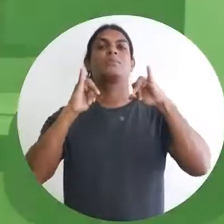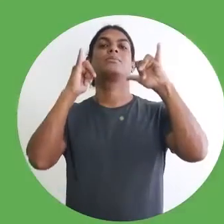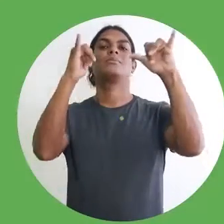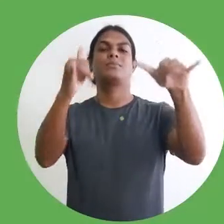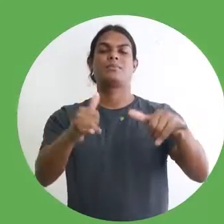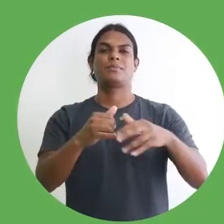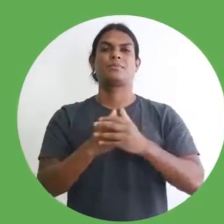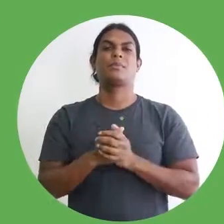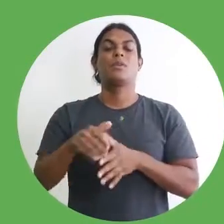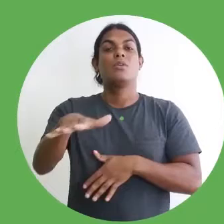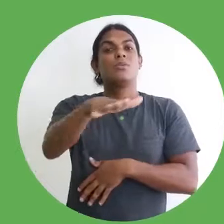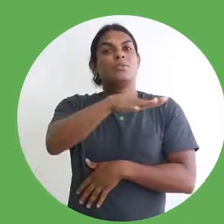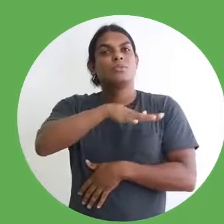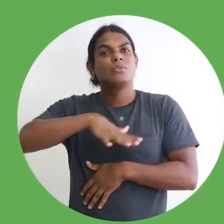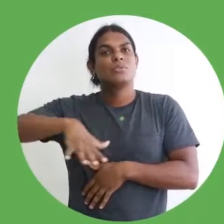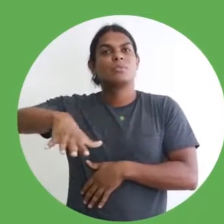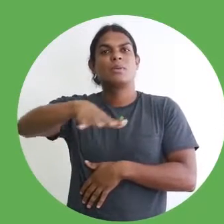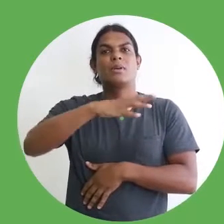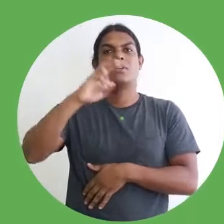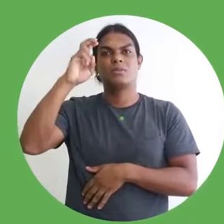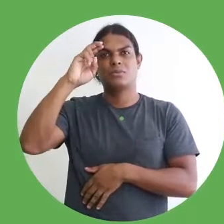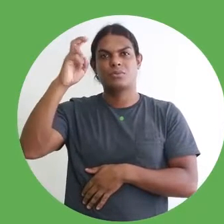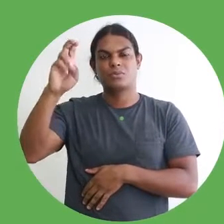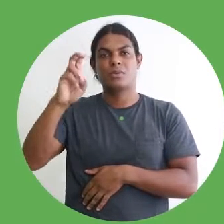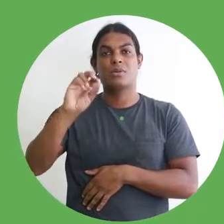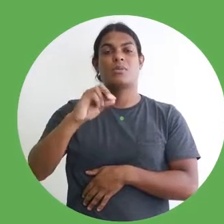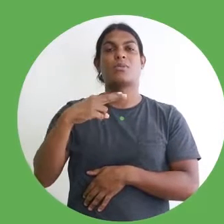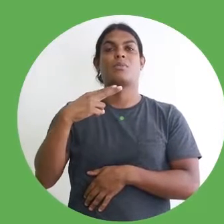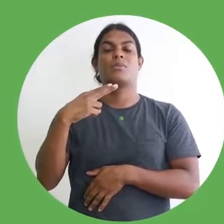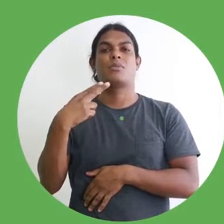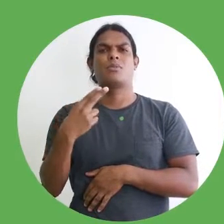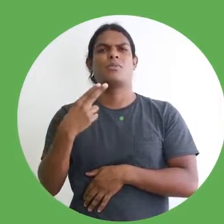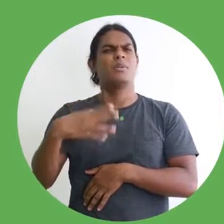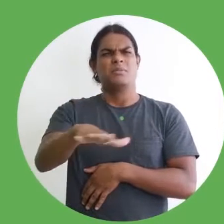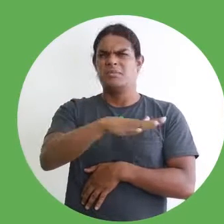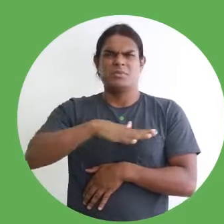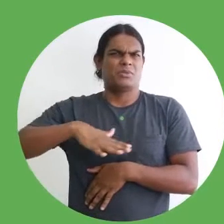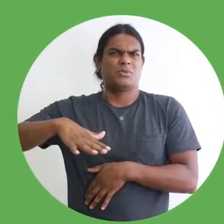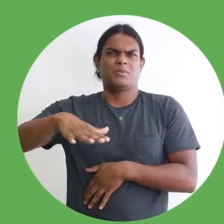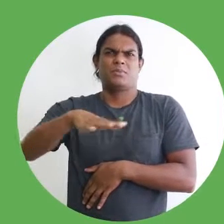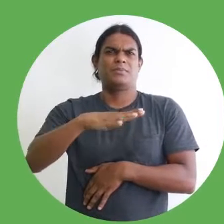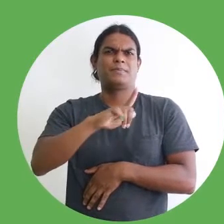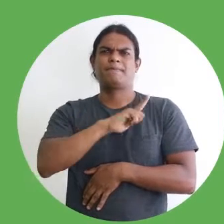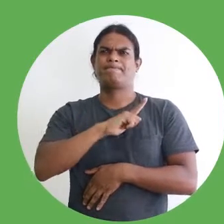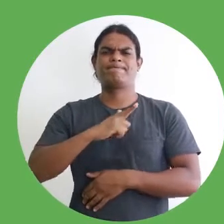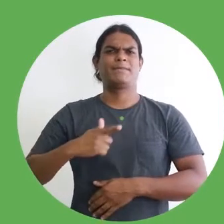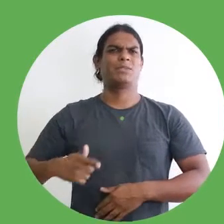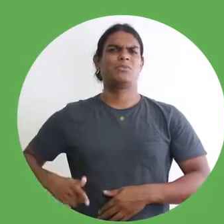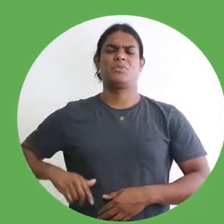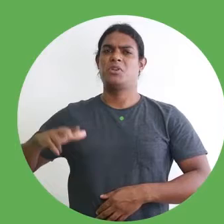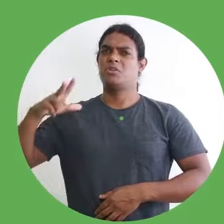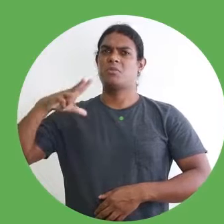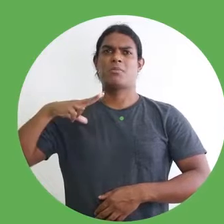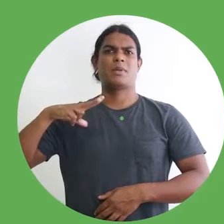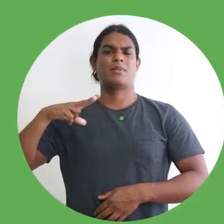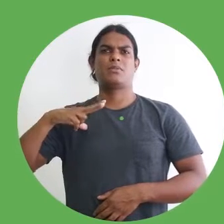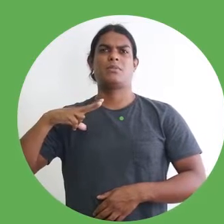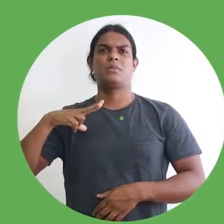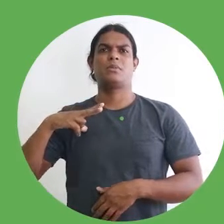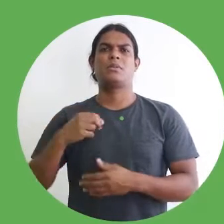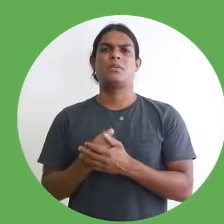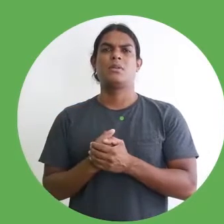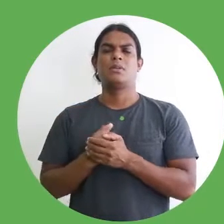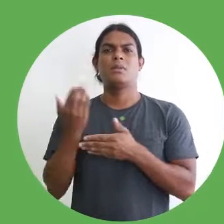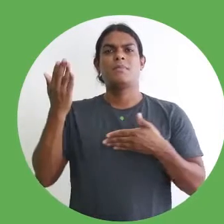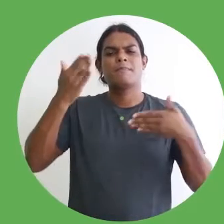culturais ou centros culturais são espaços ou equipamentos destinados ao uso de frequência de coletivos,